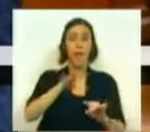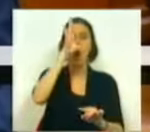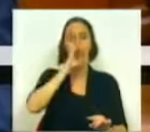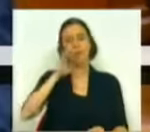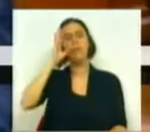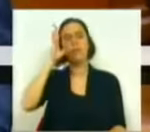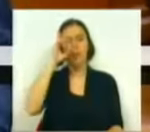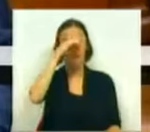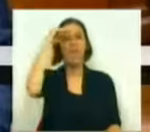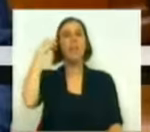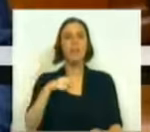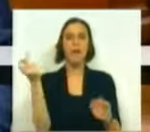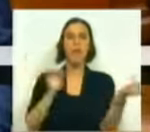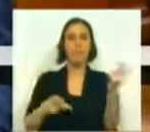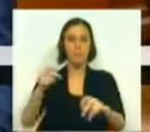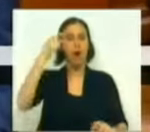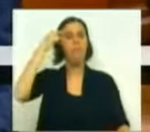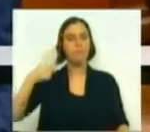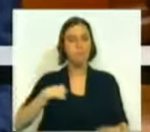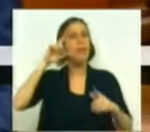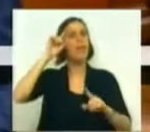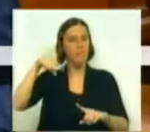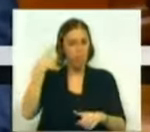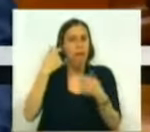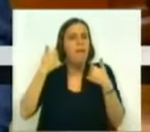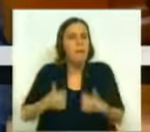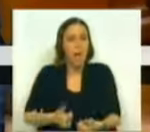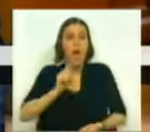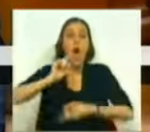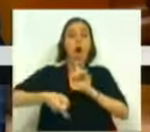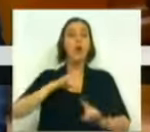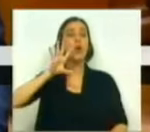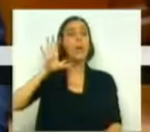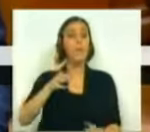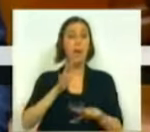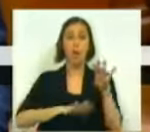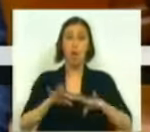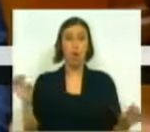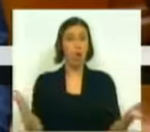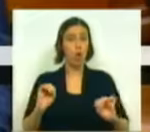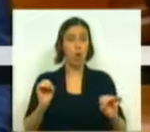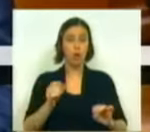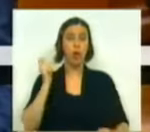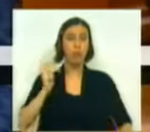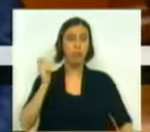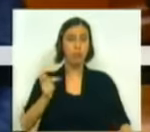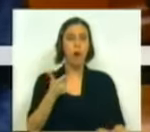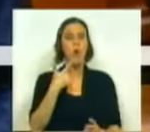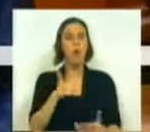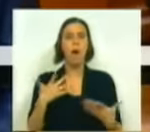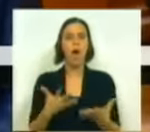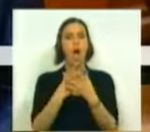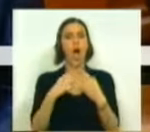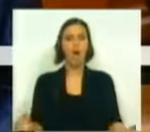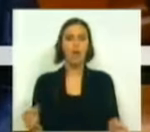está consciente das dificuldades que atravessamos, e sabe bem que aquilo que o país não fez no curso de décadas, não pode